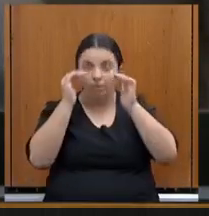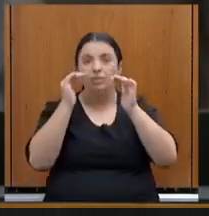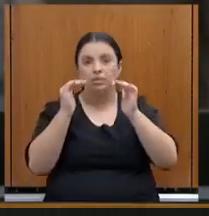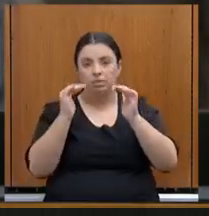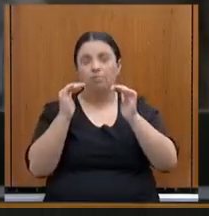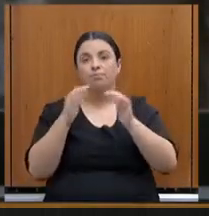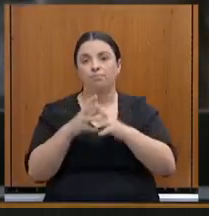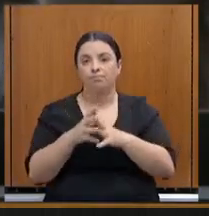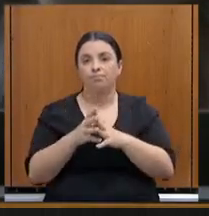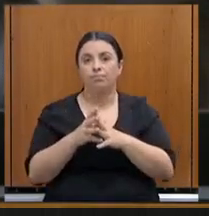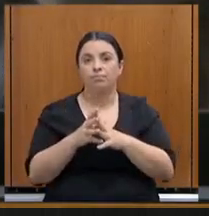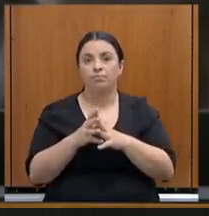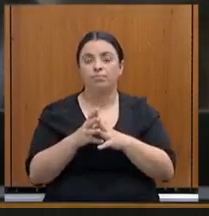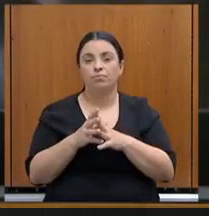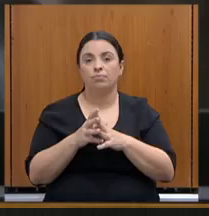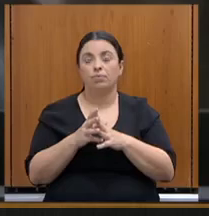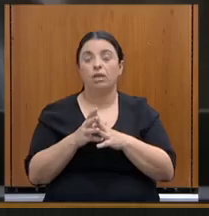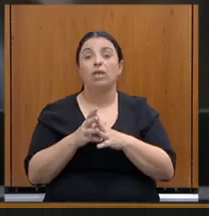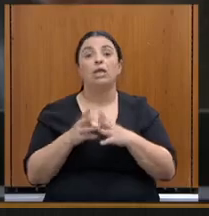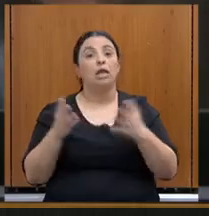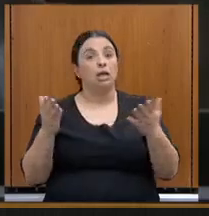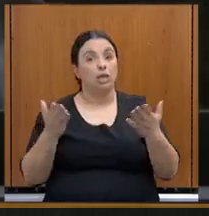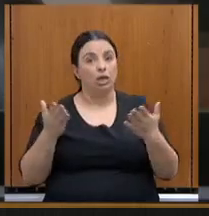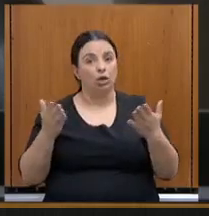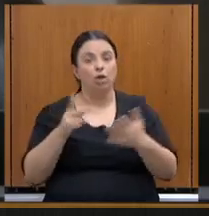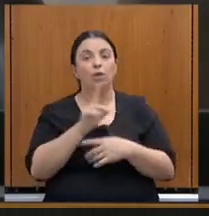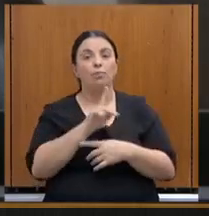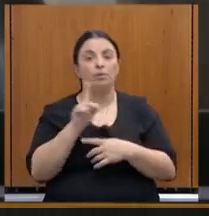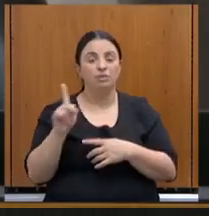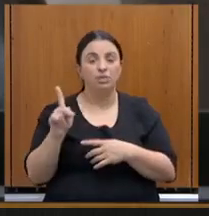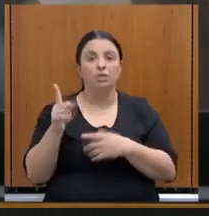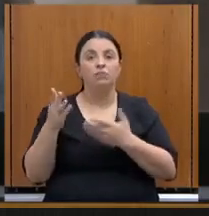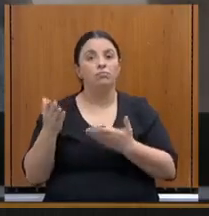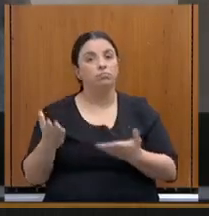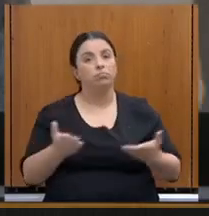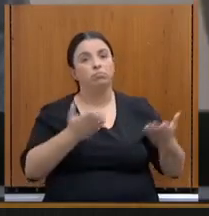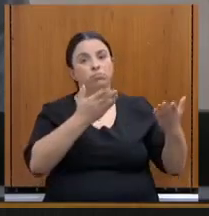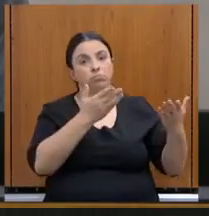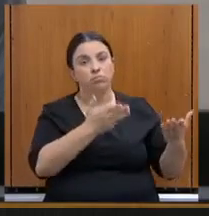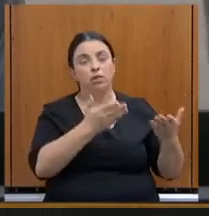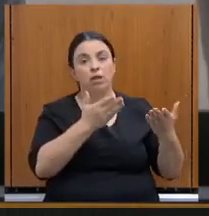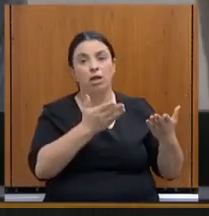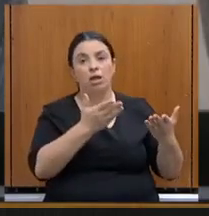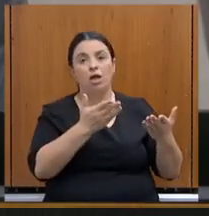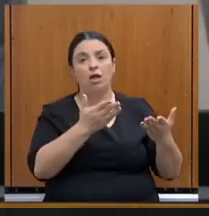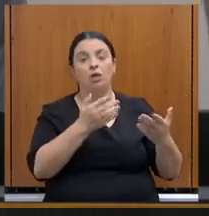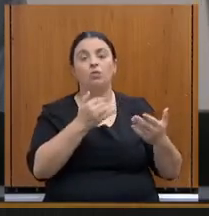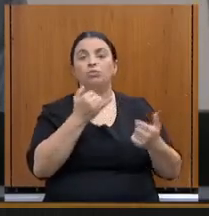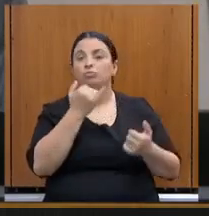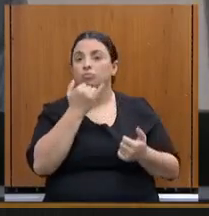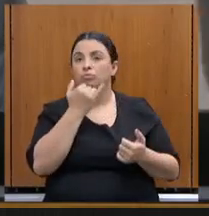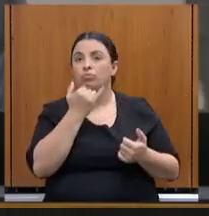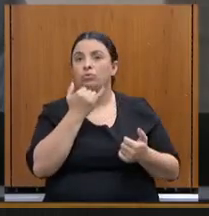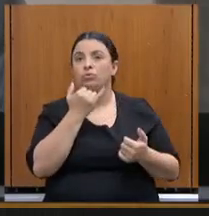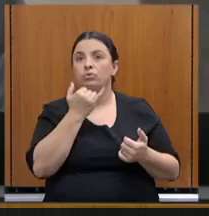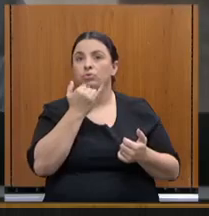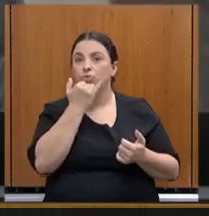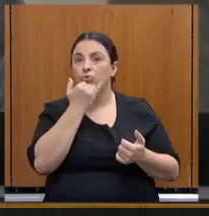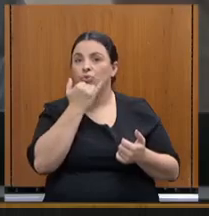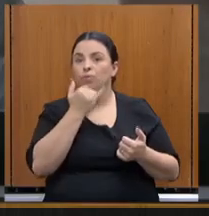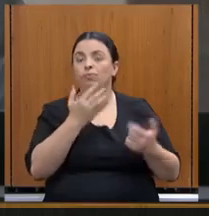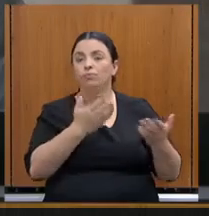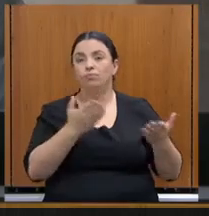Então, neste momento, a presidência passará a palavra aos deputados e aos deputados inscritos que